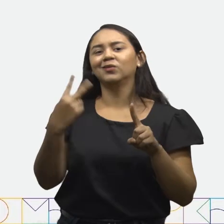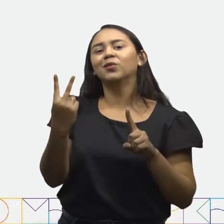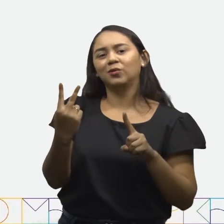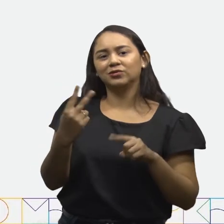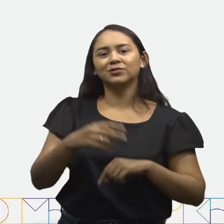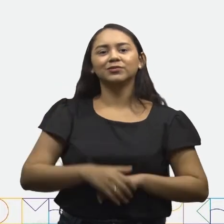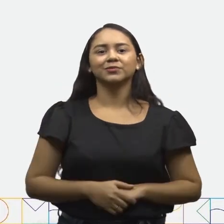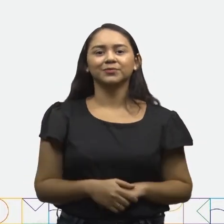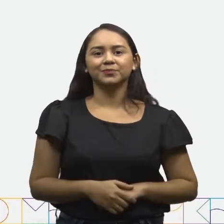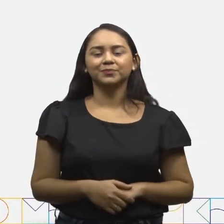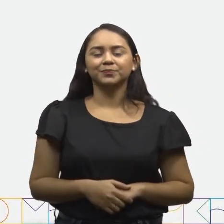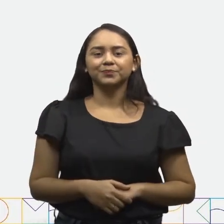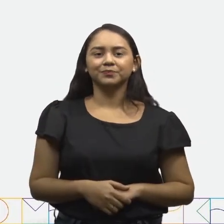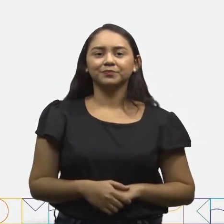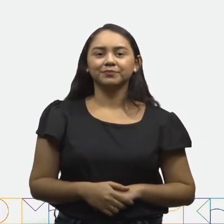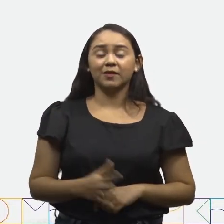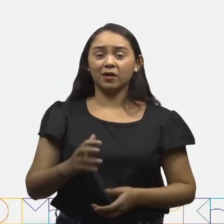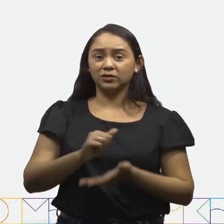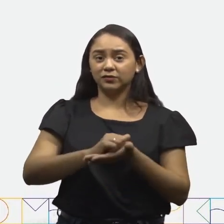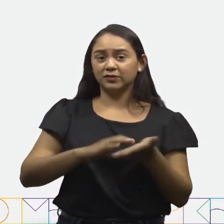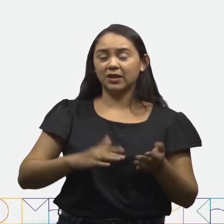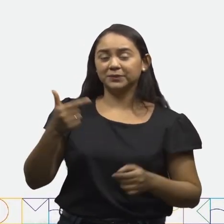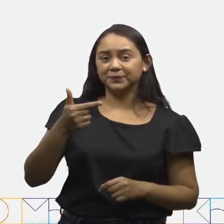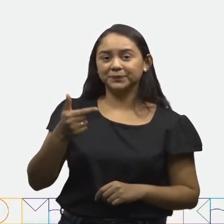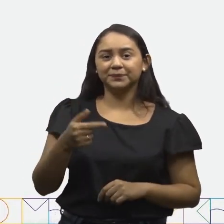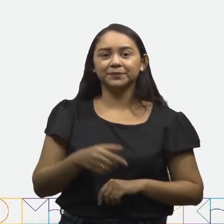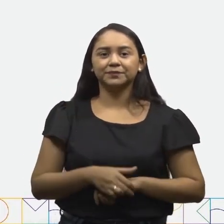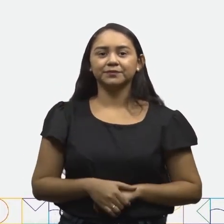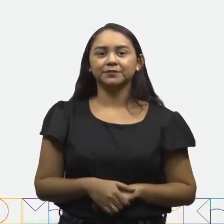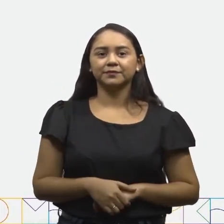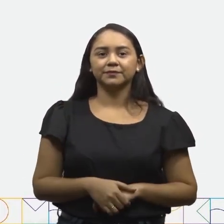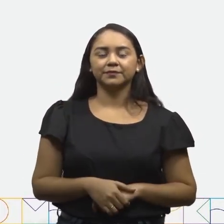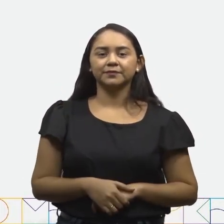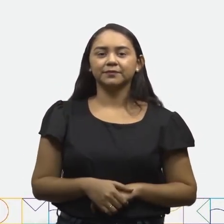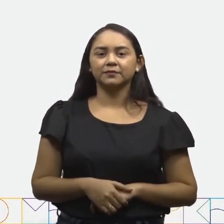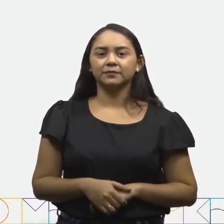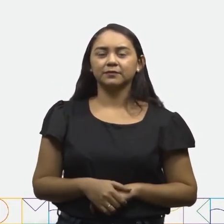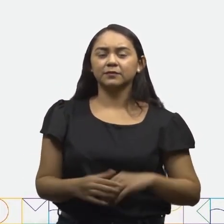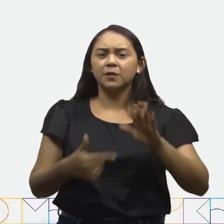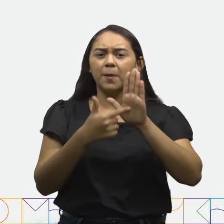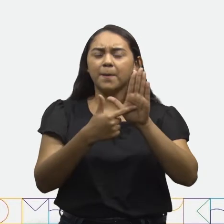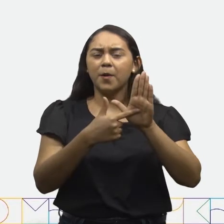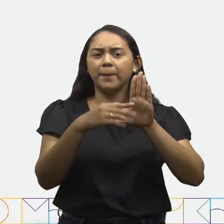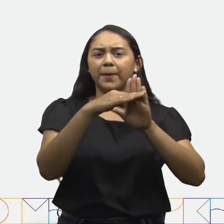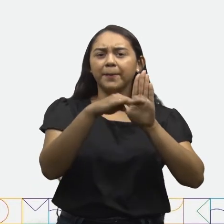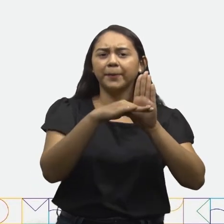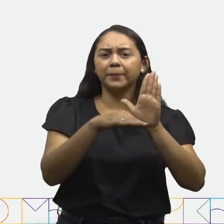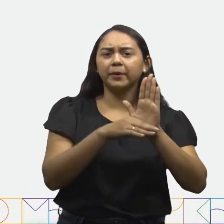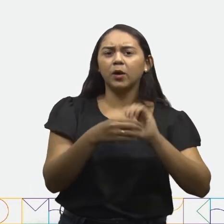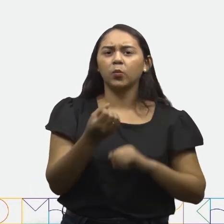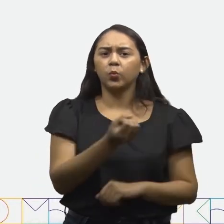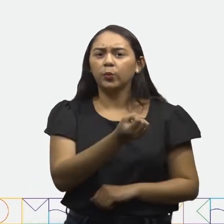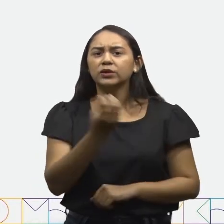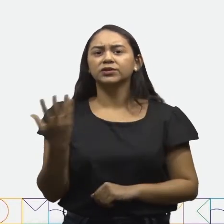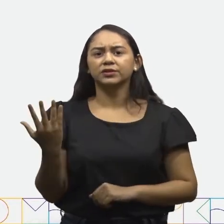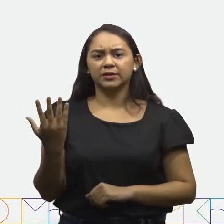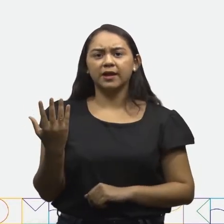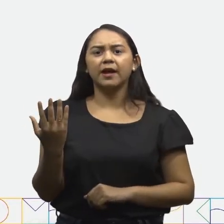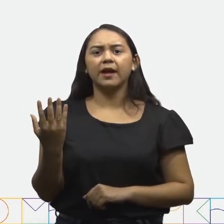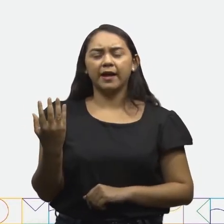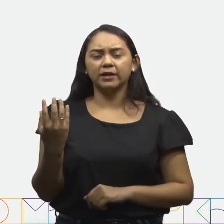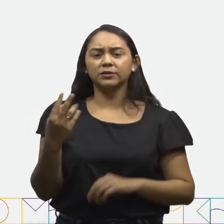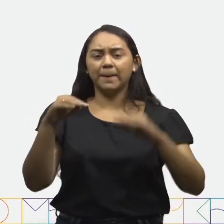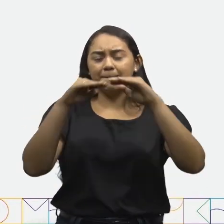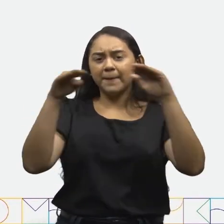número por 2. Atividade 2, represente a quantidade